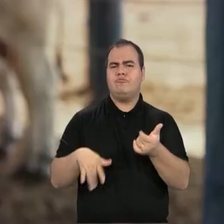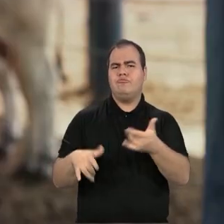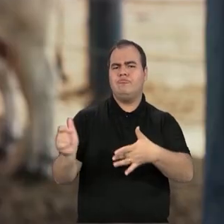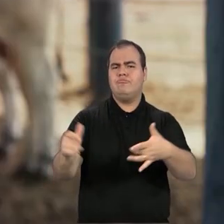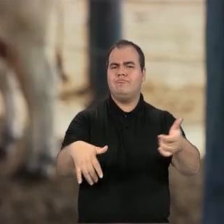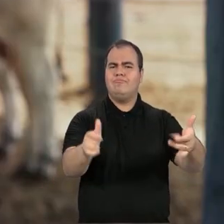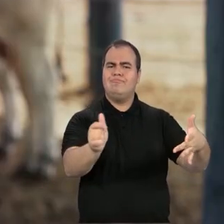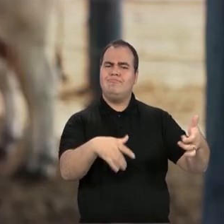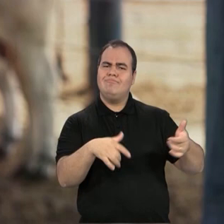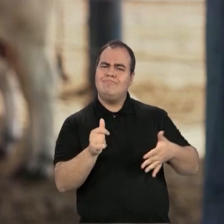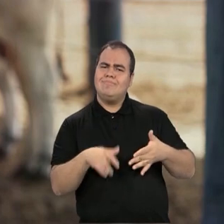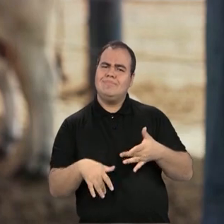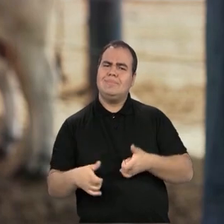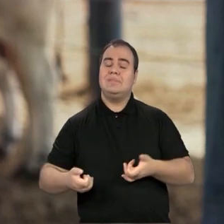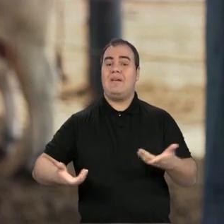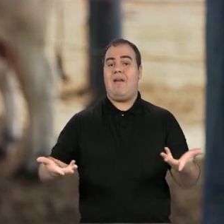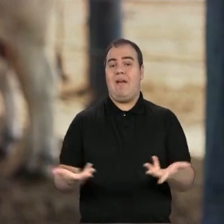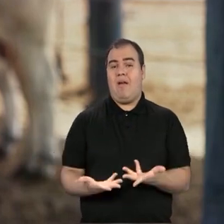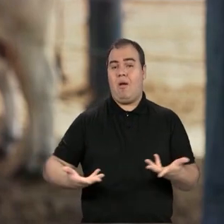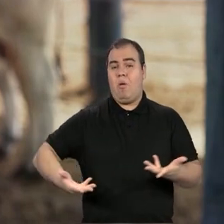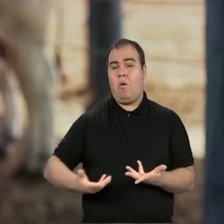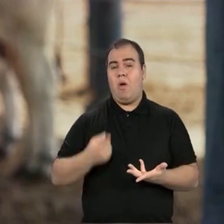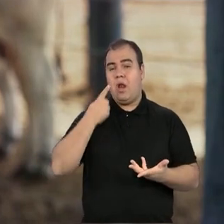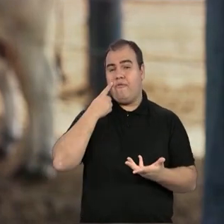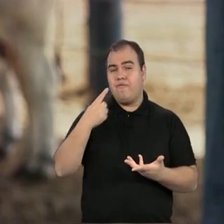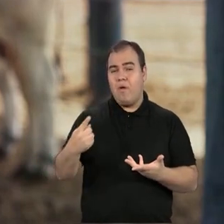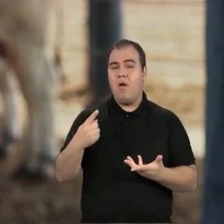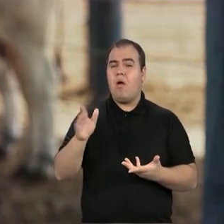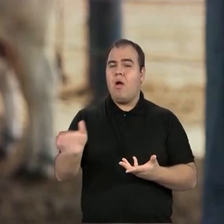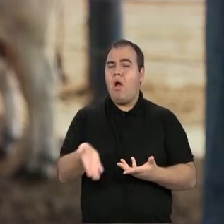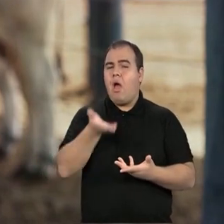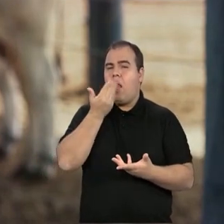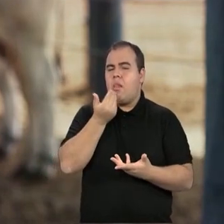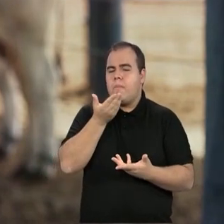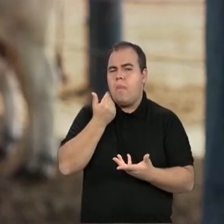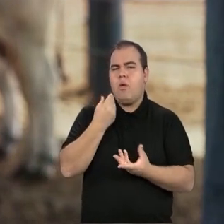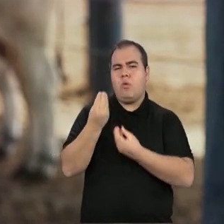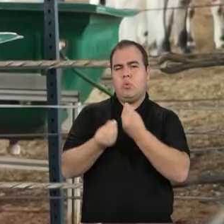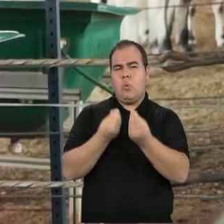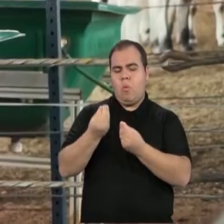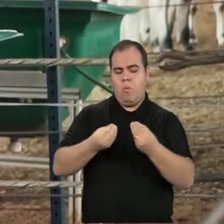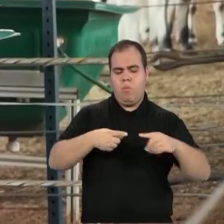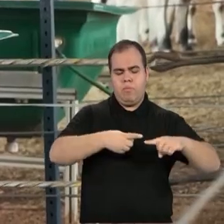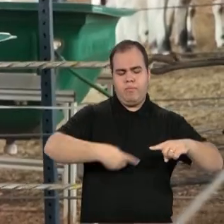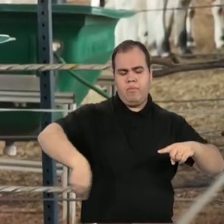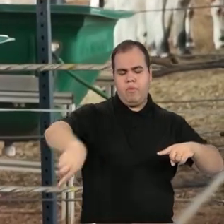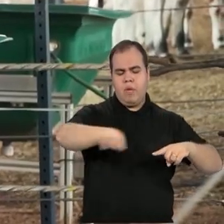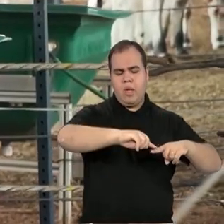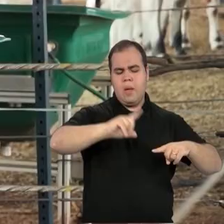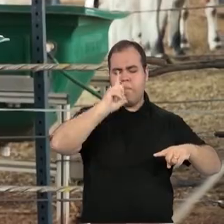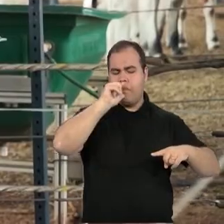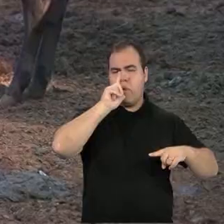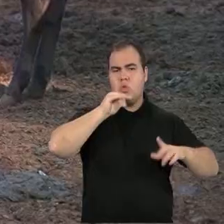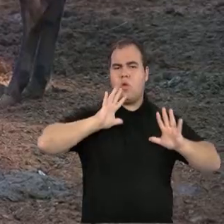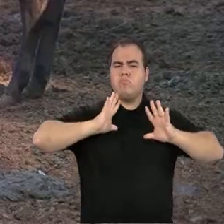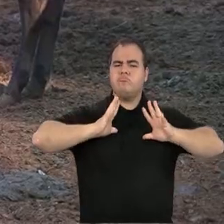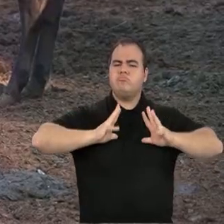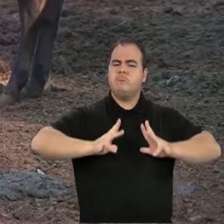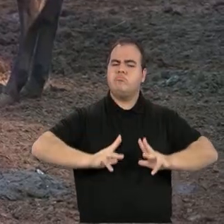sujidades do coxo de alimento, pro bebedouro é importante que essa limpeza seja feita de forma